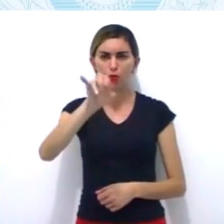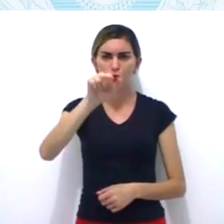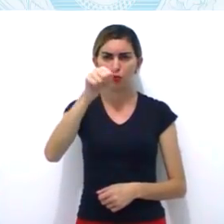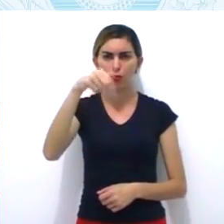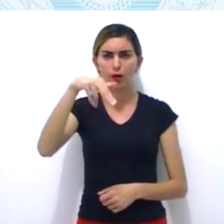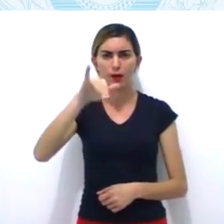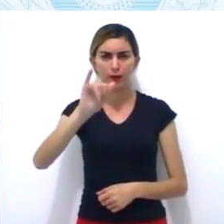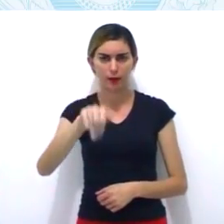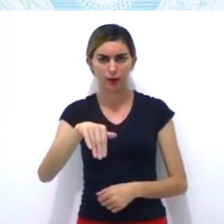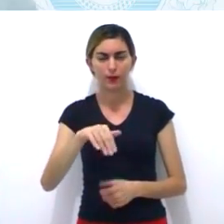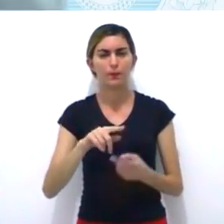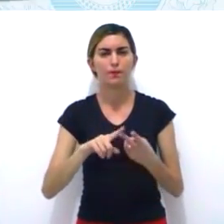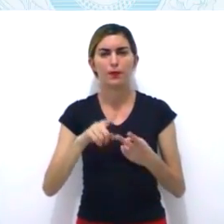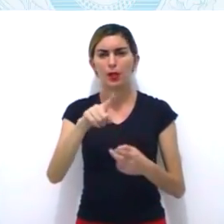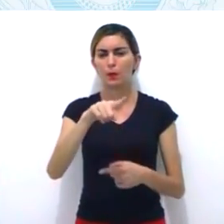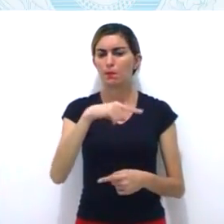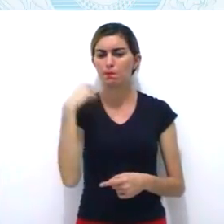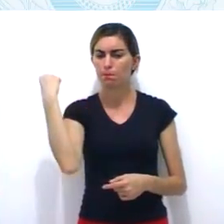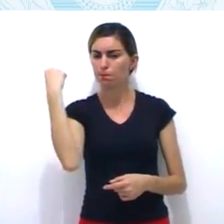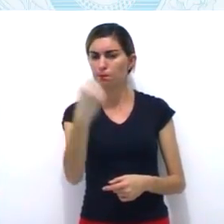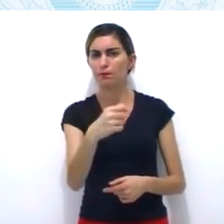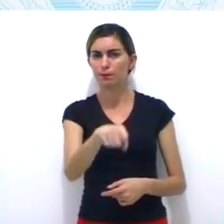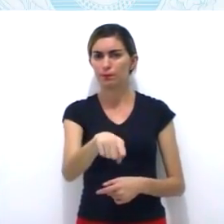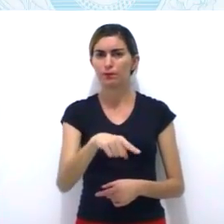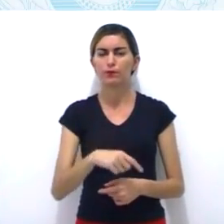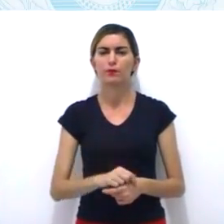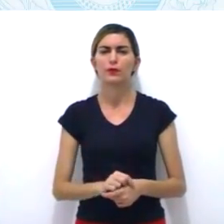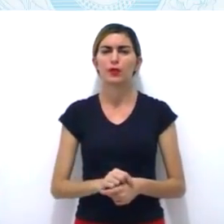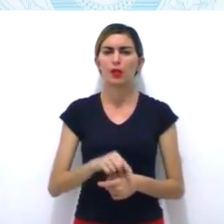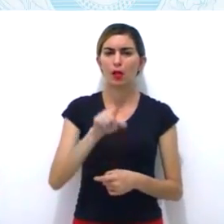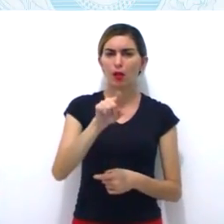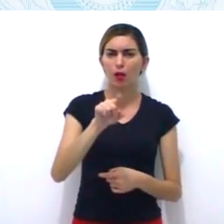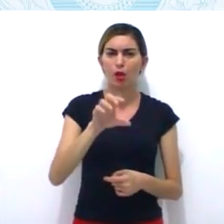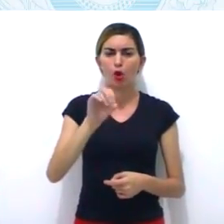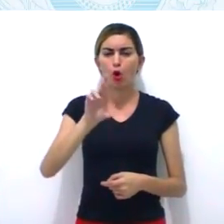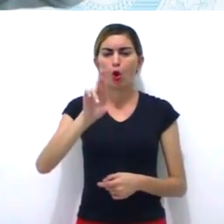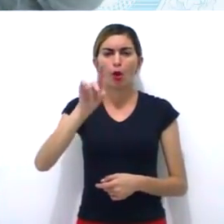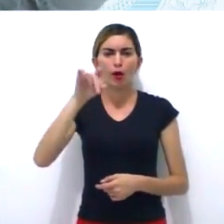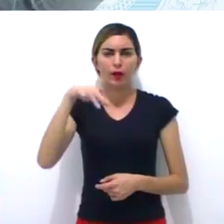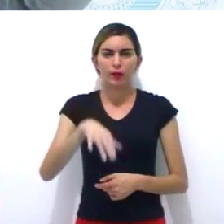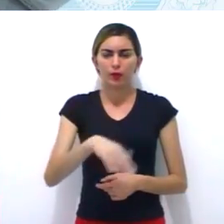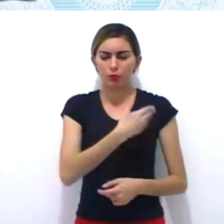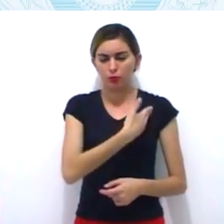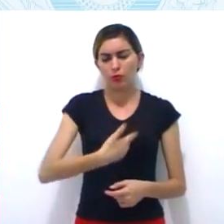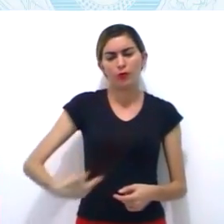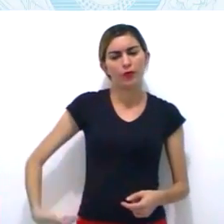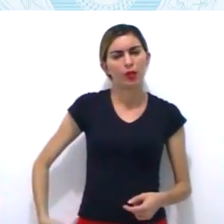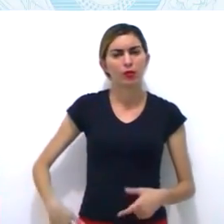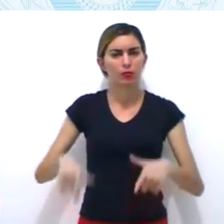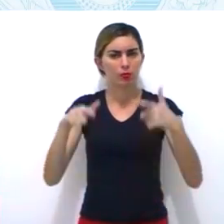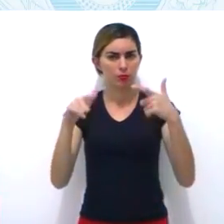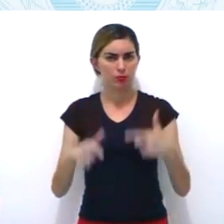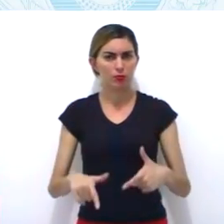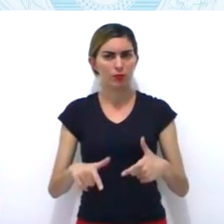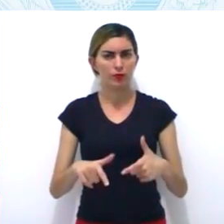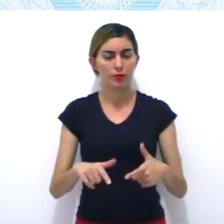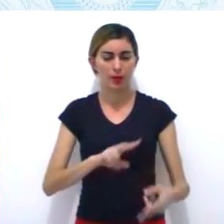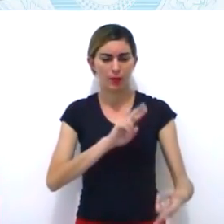de prender suportos envolvidos. Olha, o cara foi assassinado por